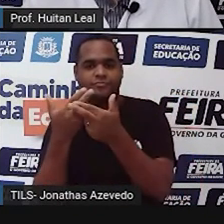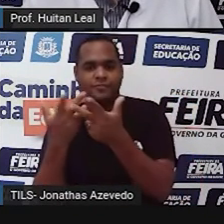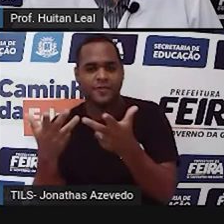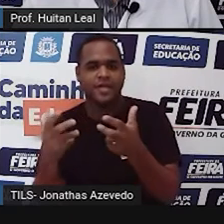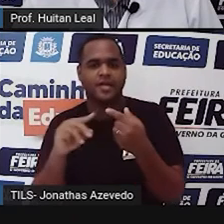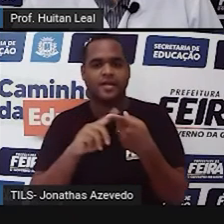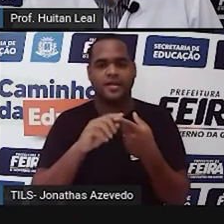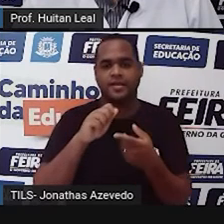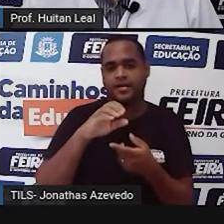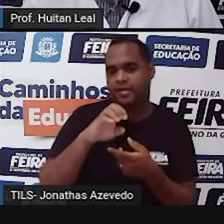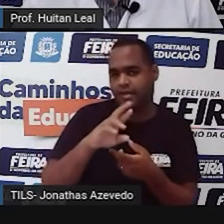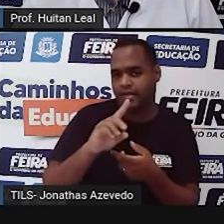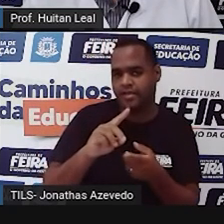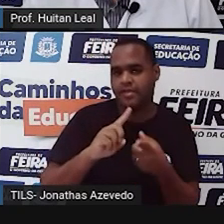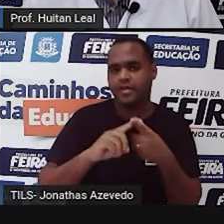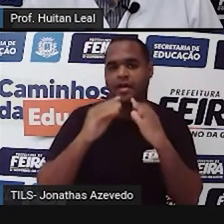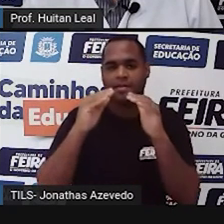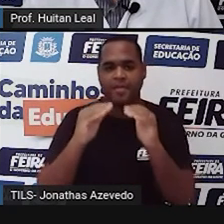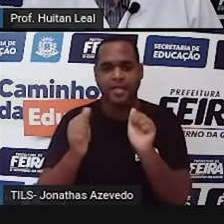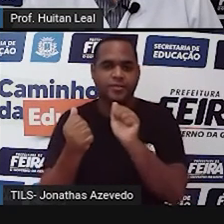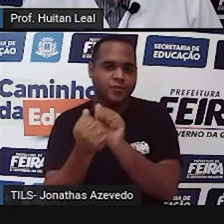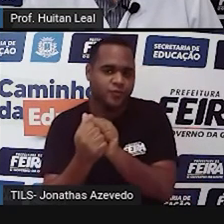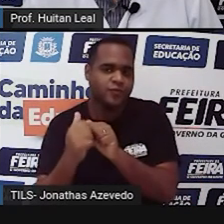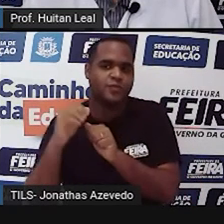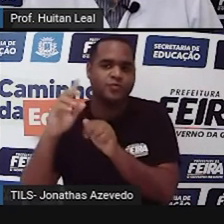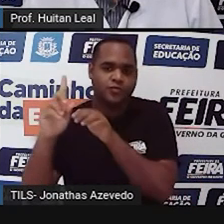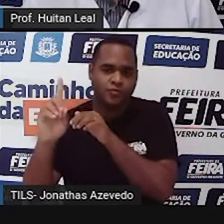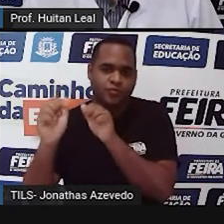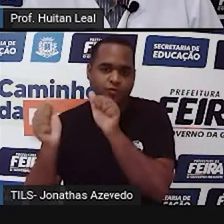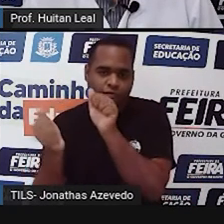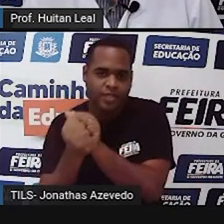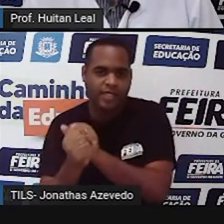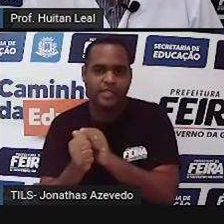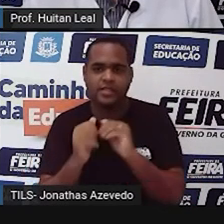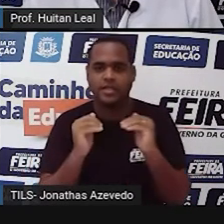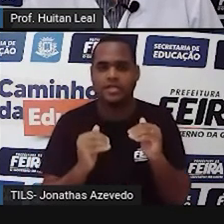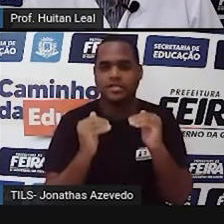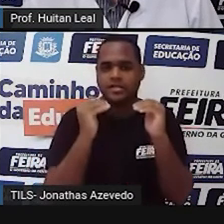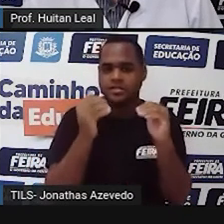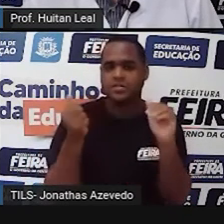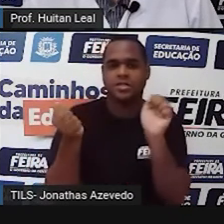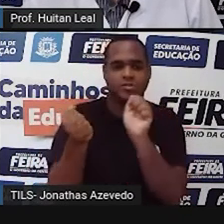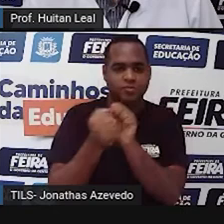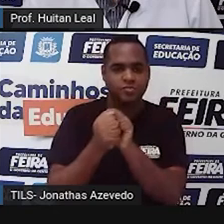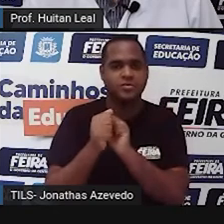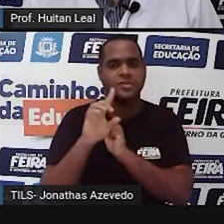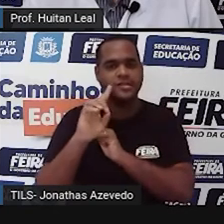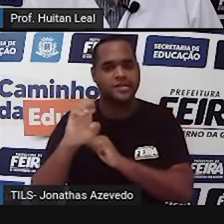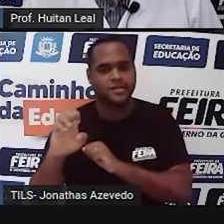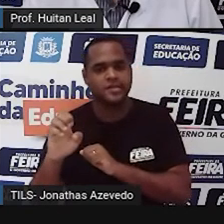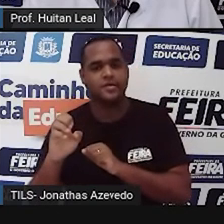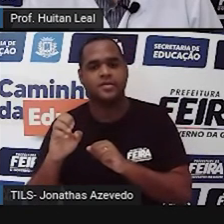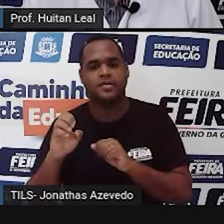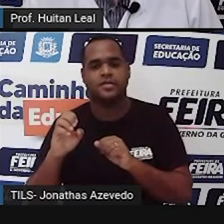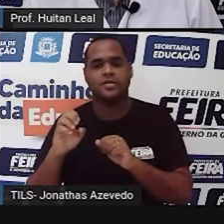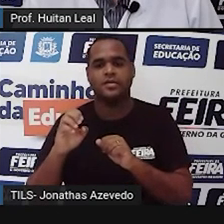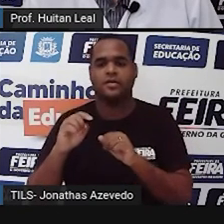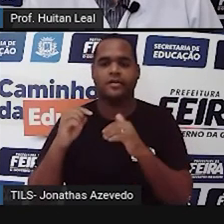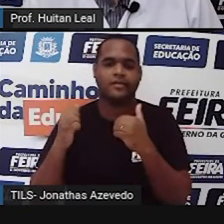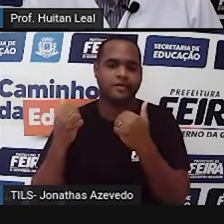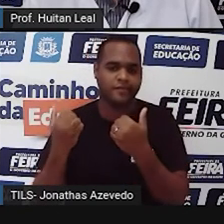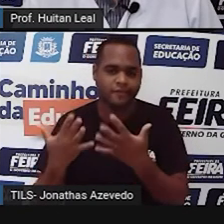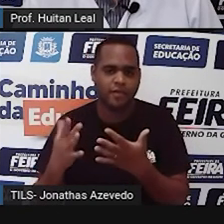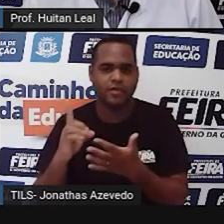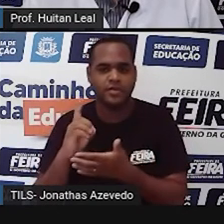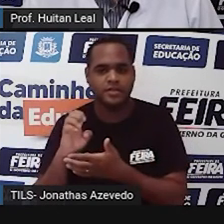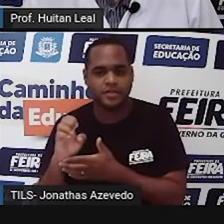acerca de, abaixo de, junto de... Então, são várias. Fora de, com